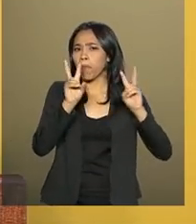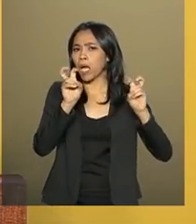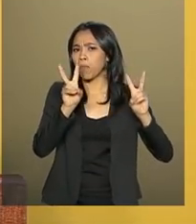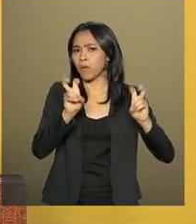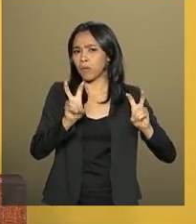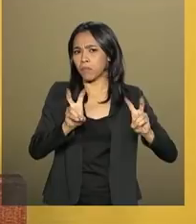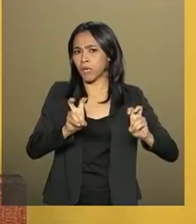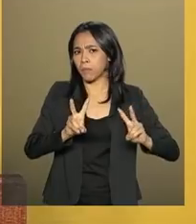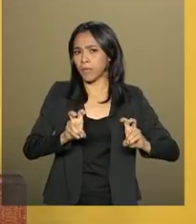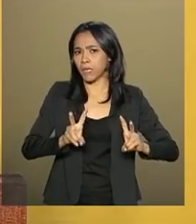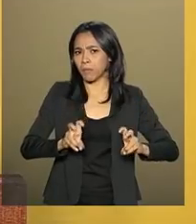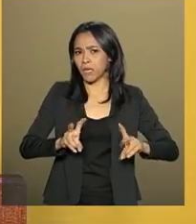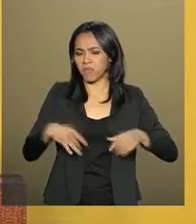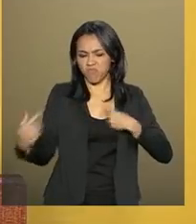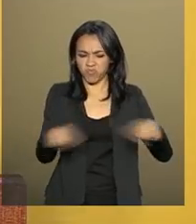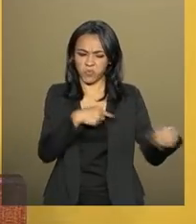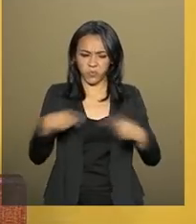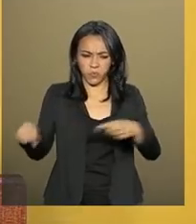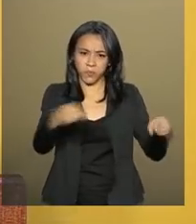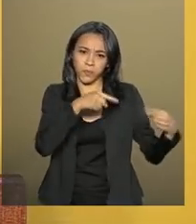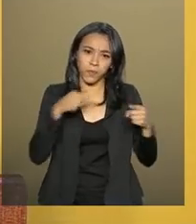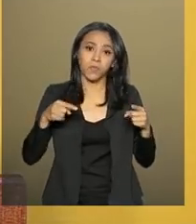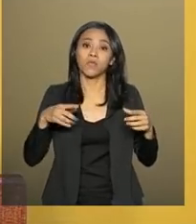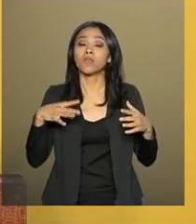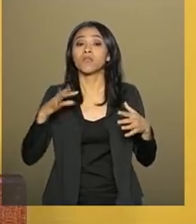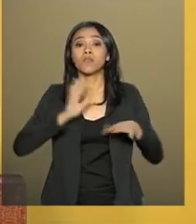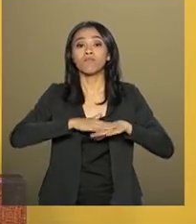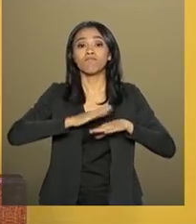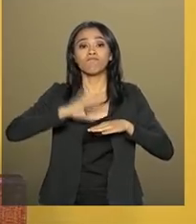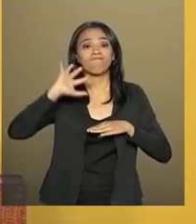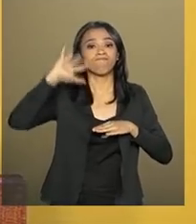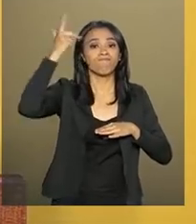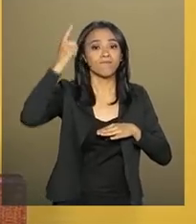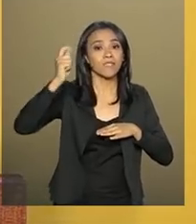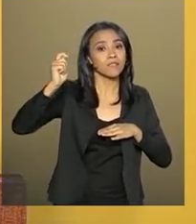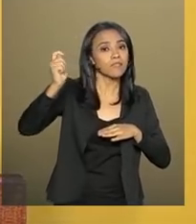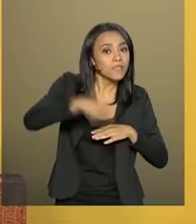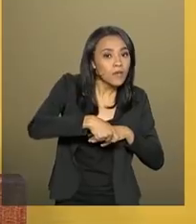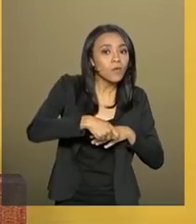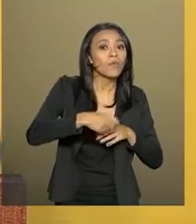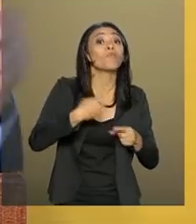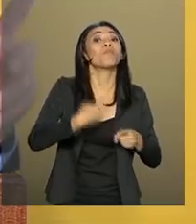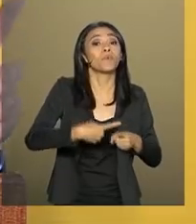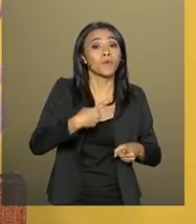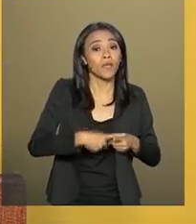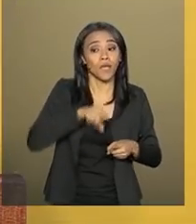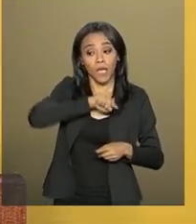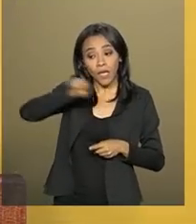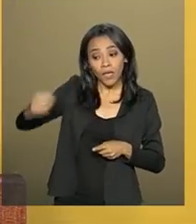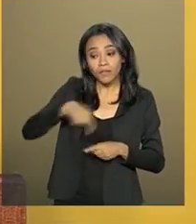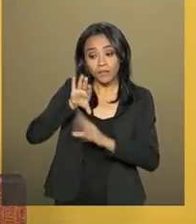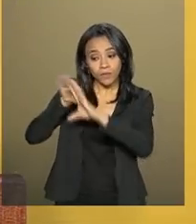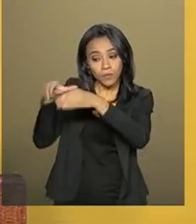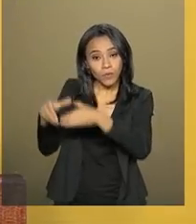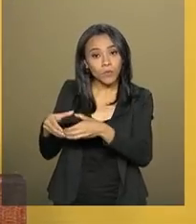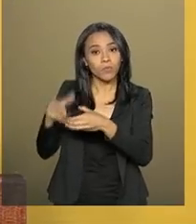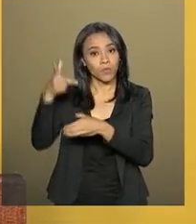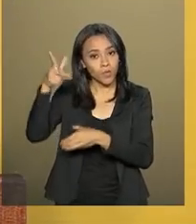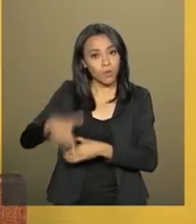máxima sensibilidade, cujo encaminhamento só foi possível porque órgãos como o GSI